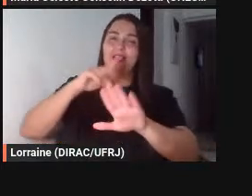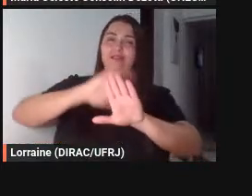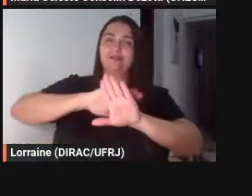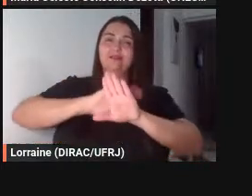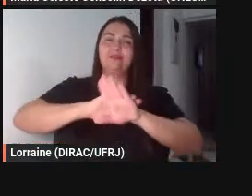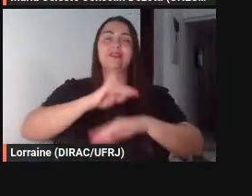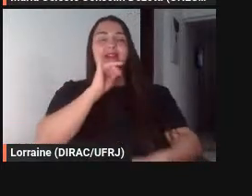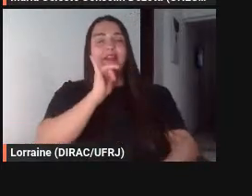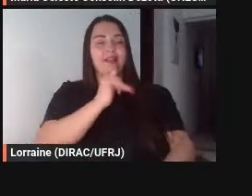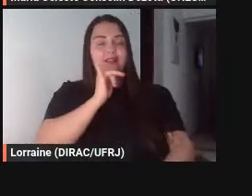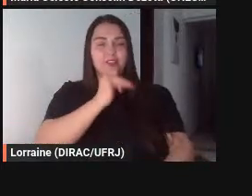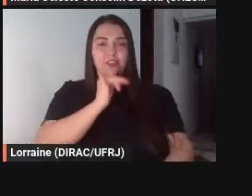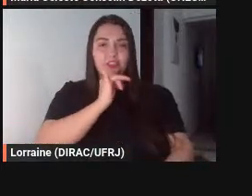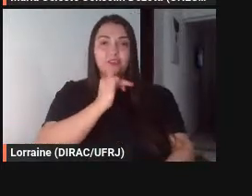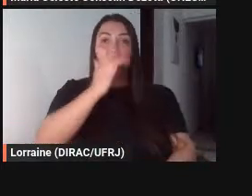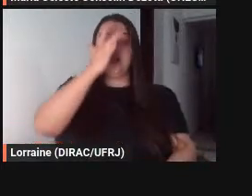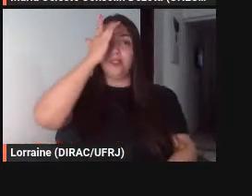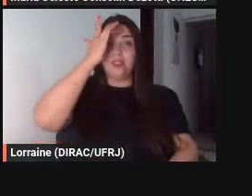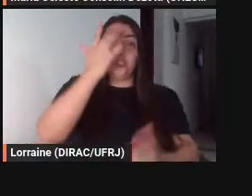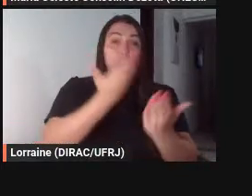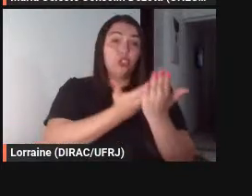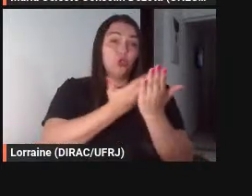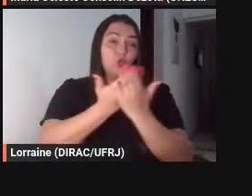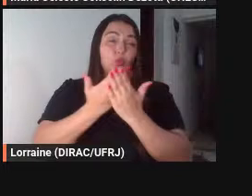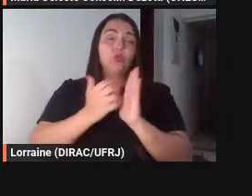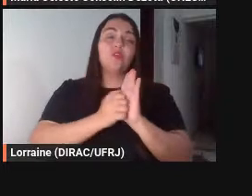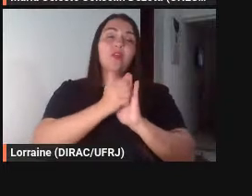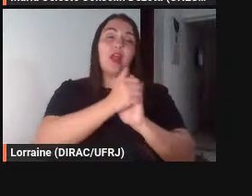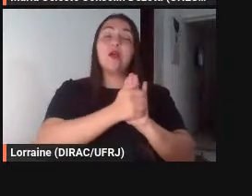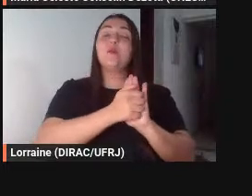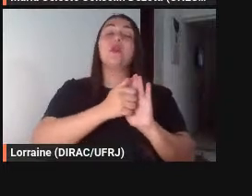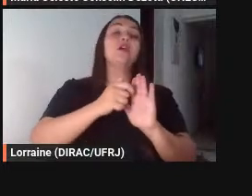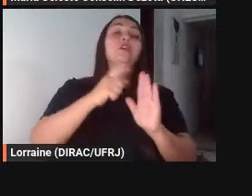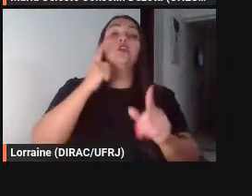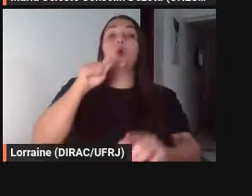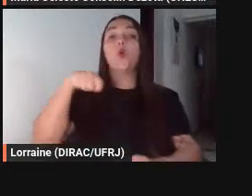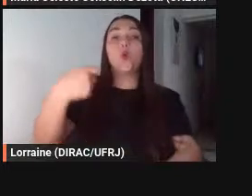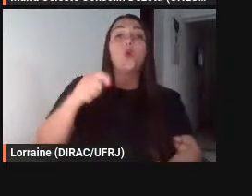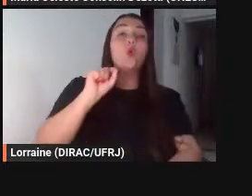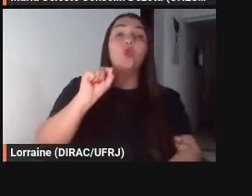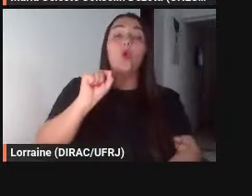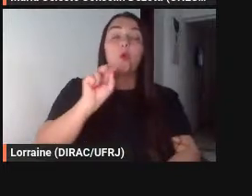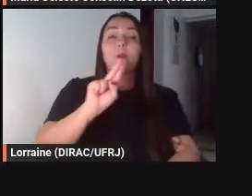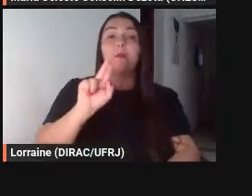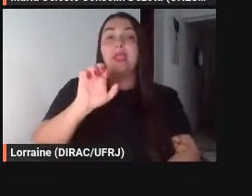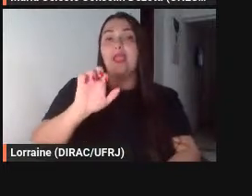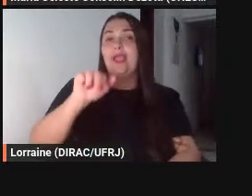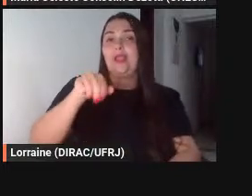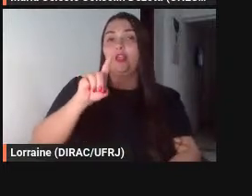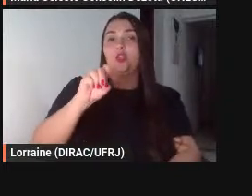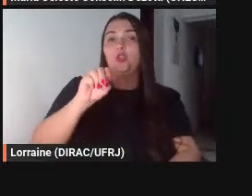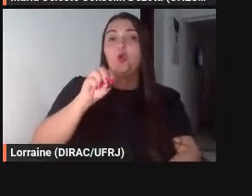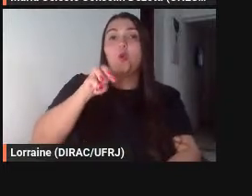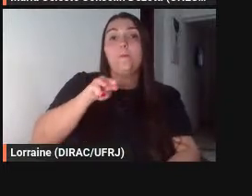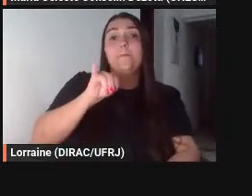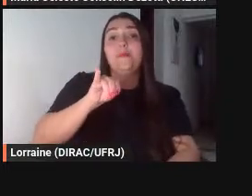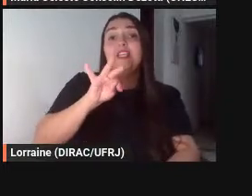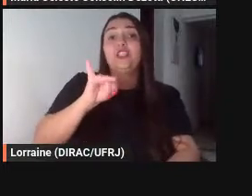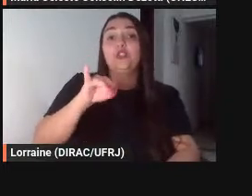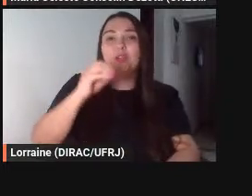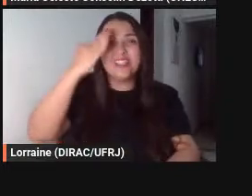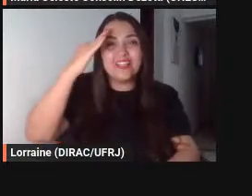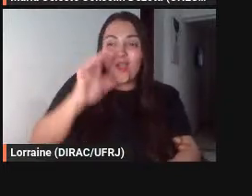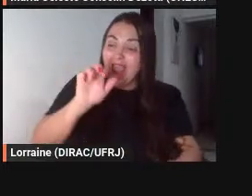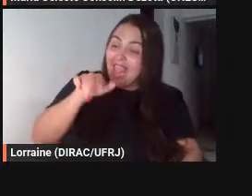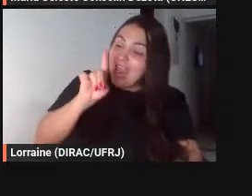os estudos da fábula nomeiam de endomítio endo dentro